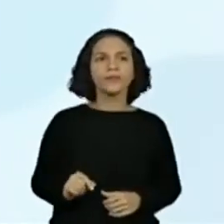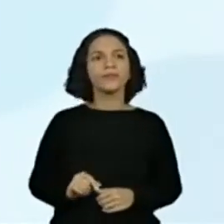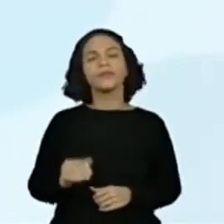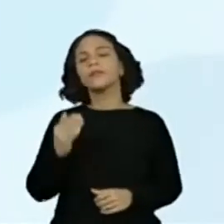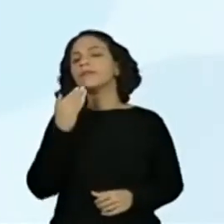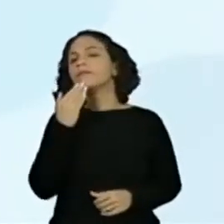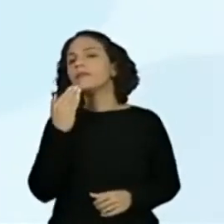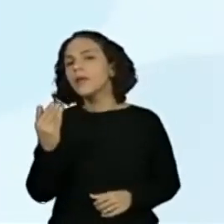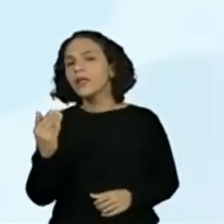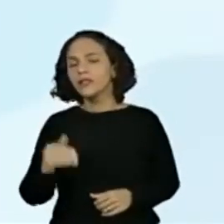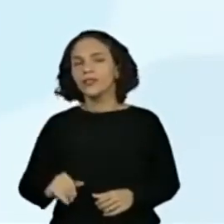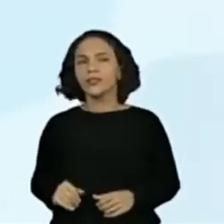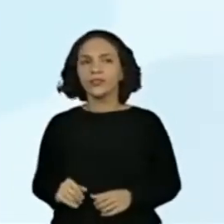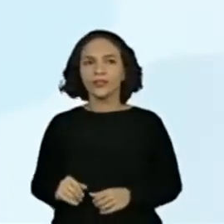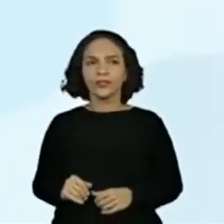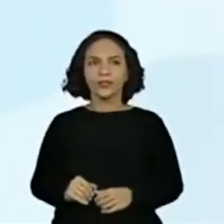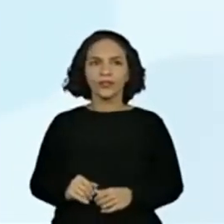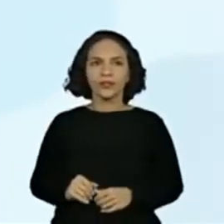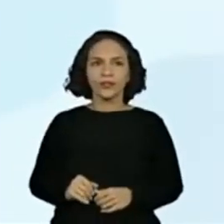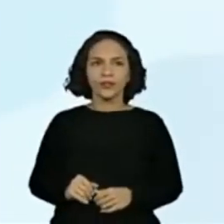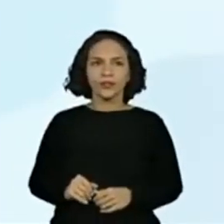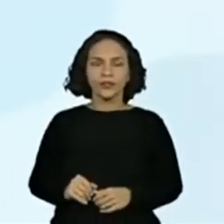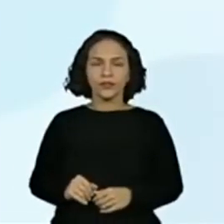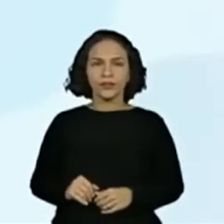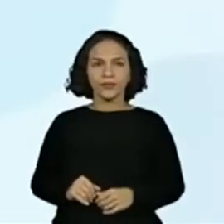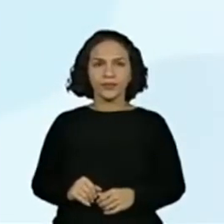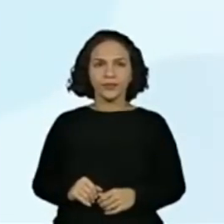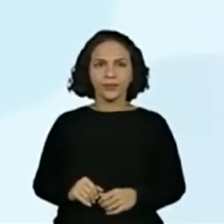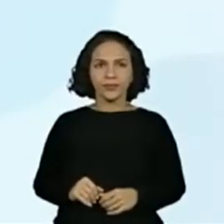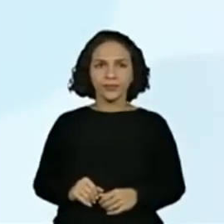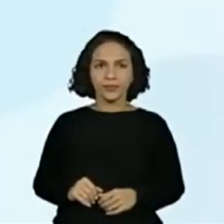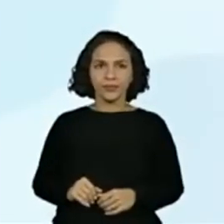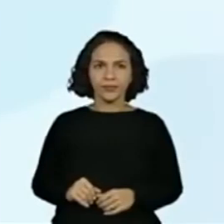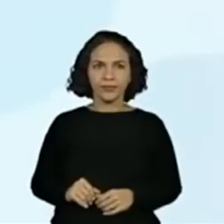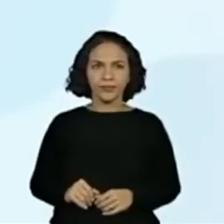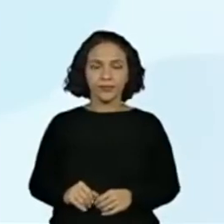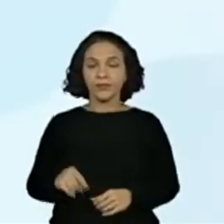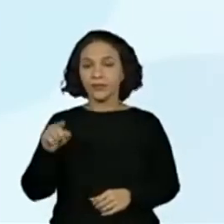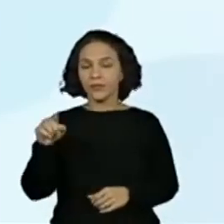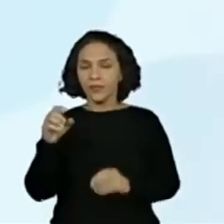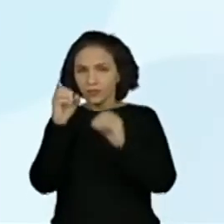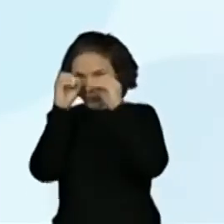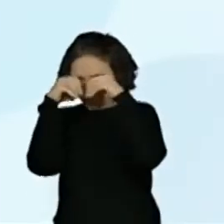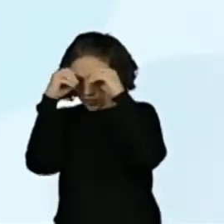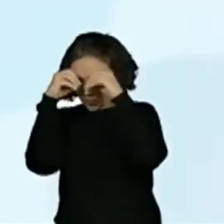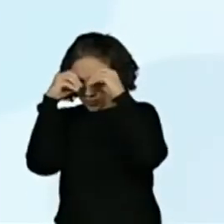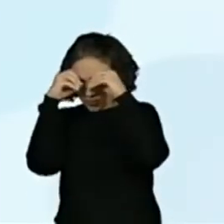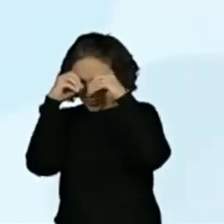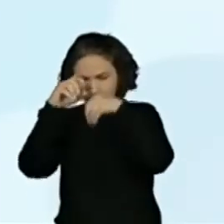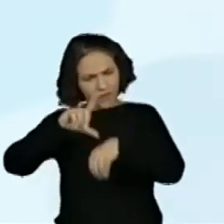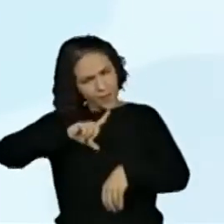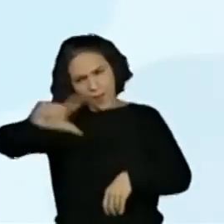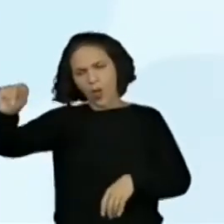Mago pede... Para o noturno. Pede para o noturno.